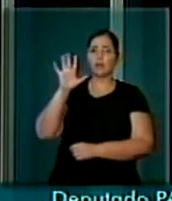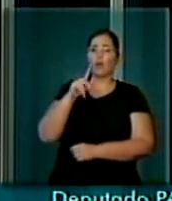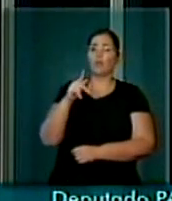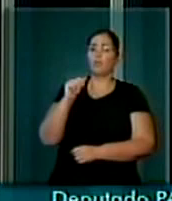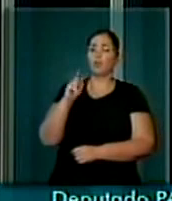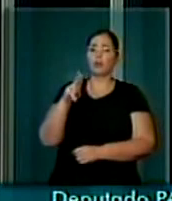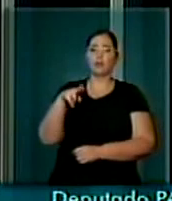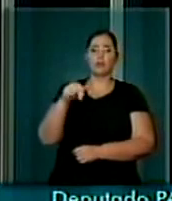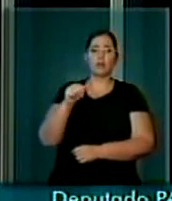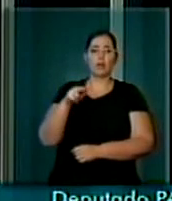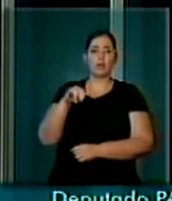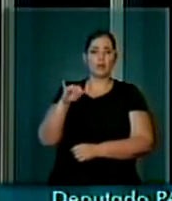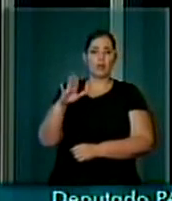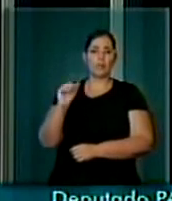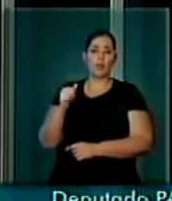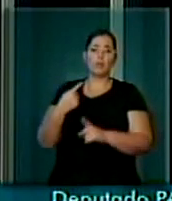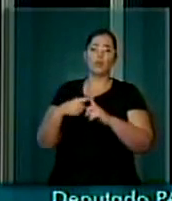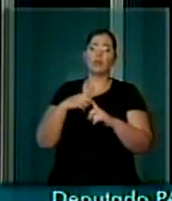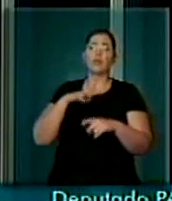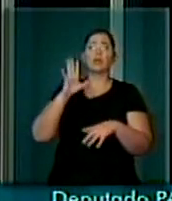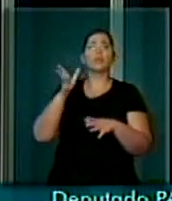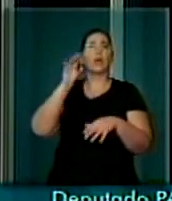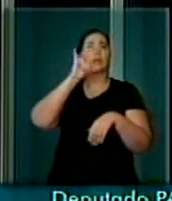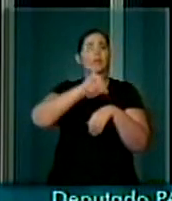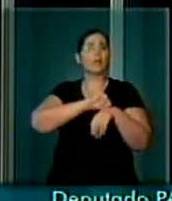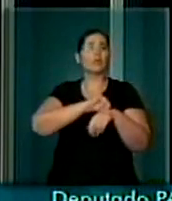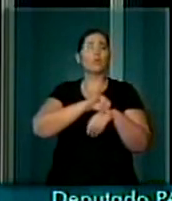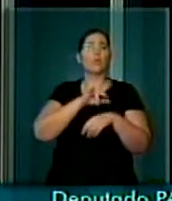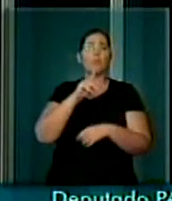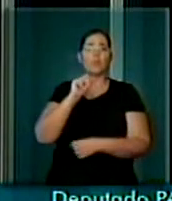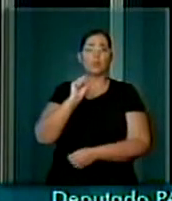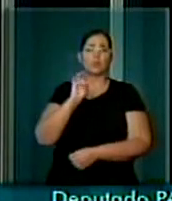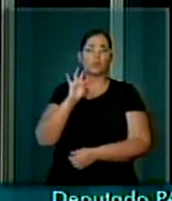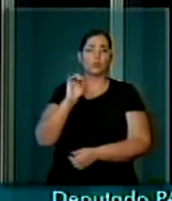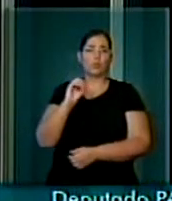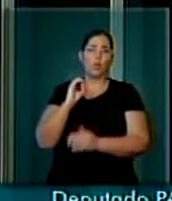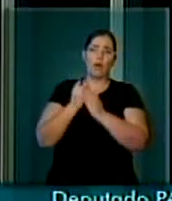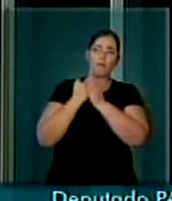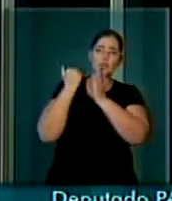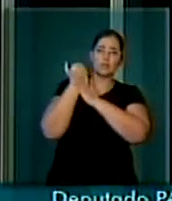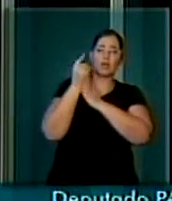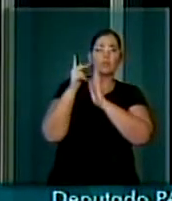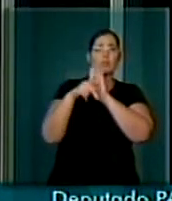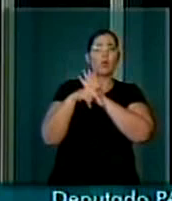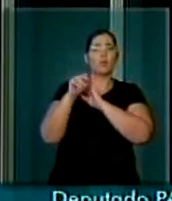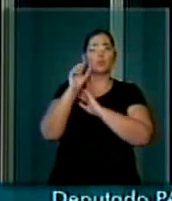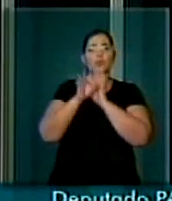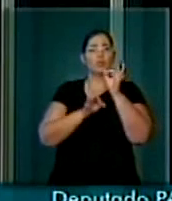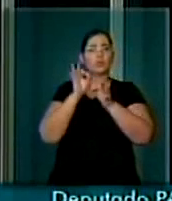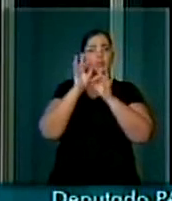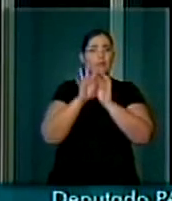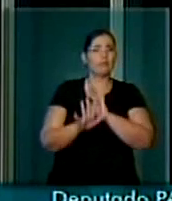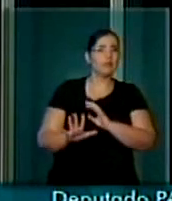onde já foi, já existe o posto avançado da Justiça Federal, da